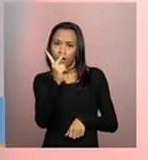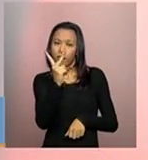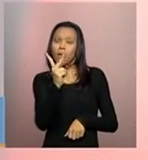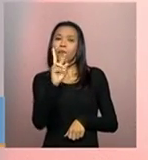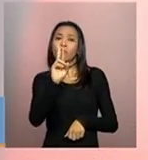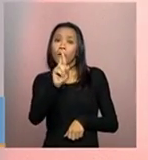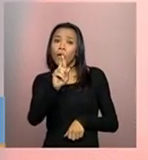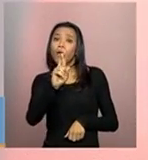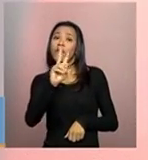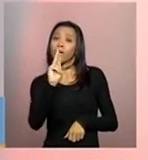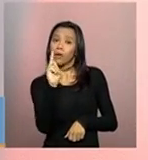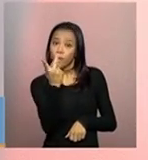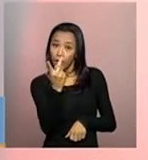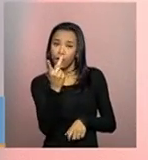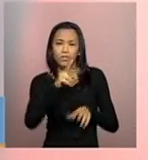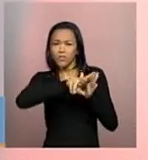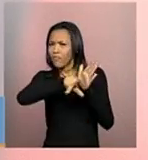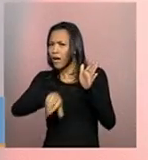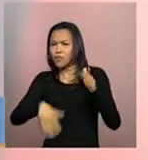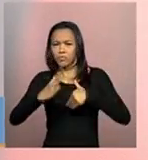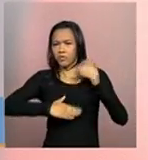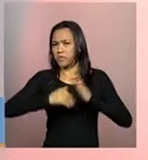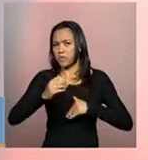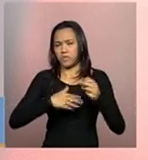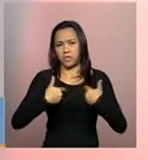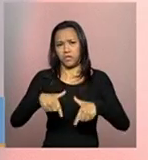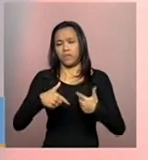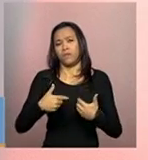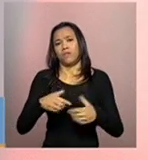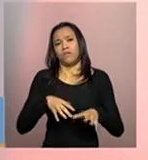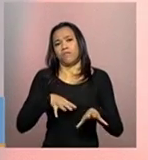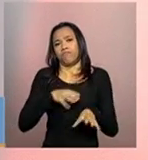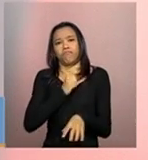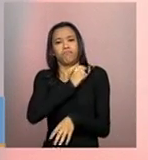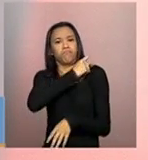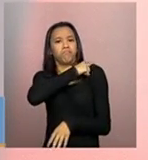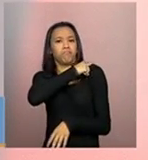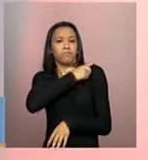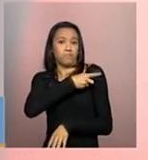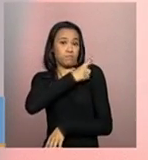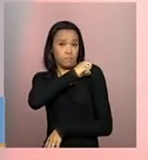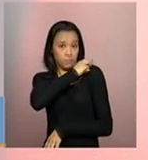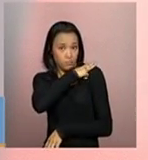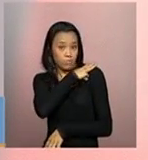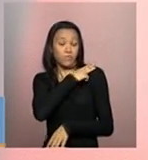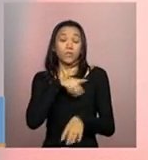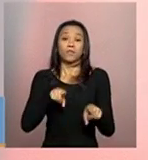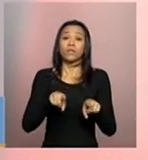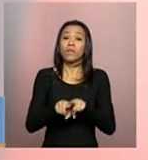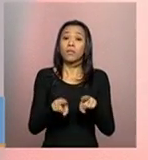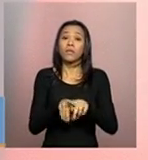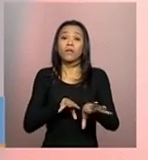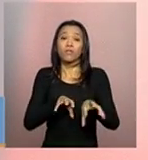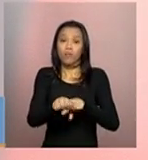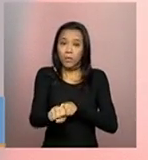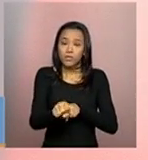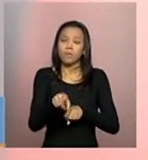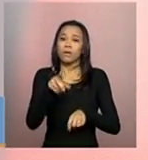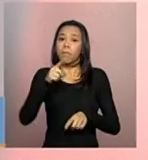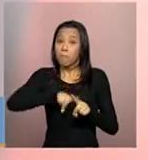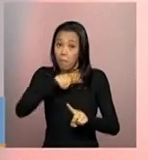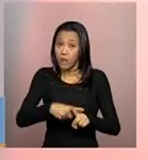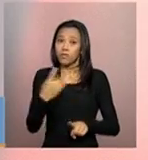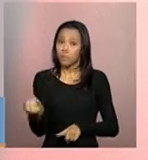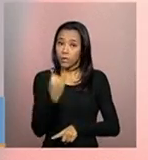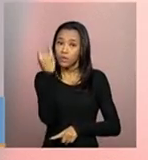trabalham na entidade, de nível médio, de nível superior. E também é importante colocar a